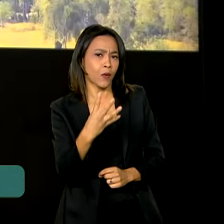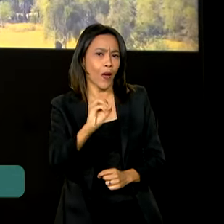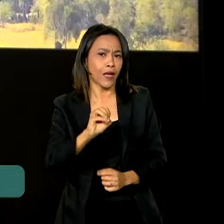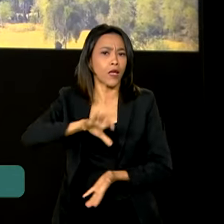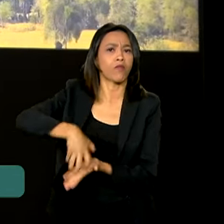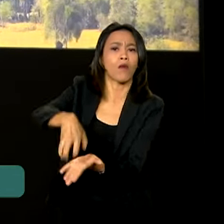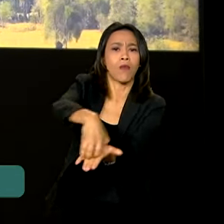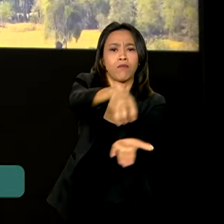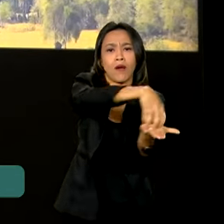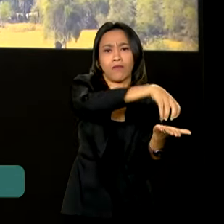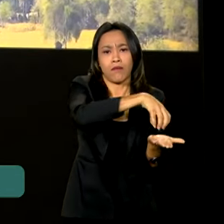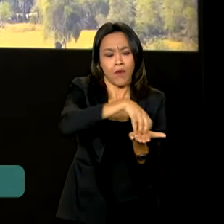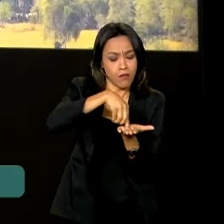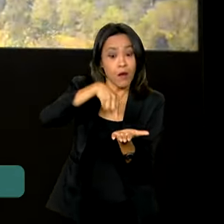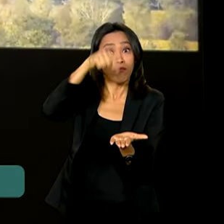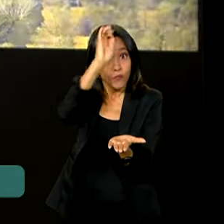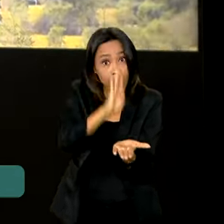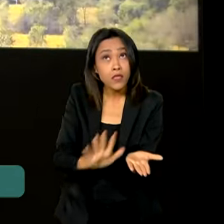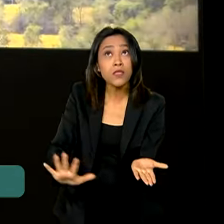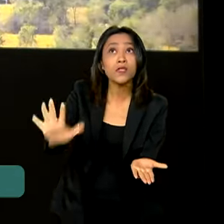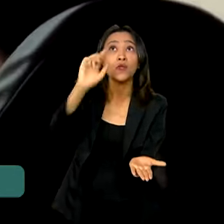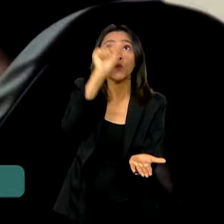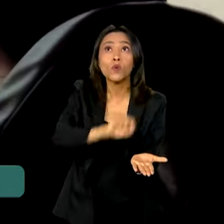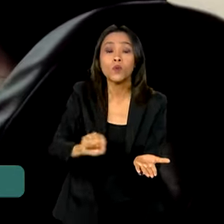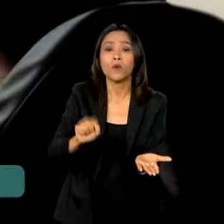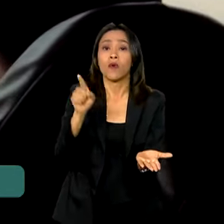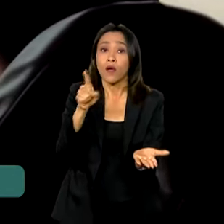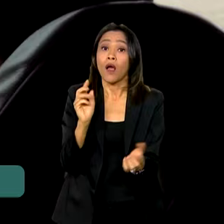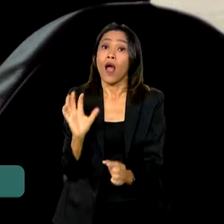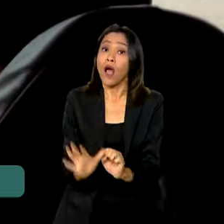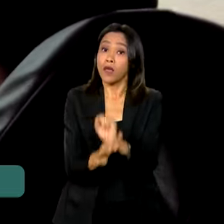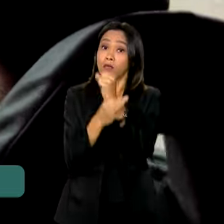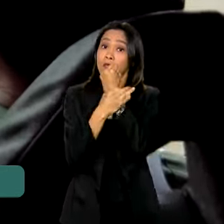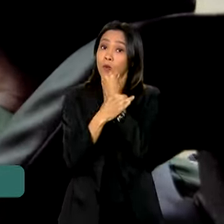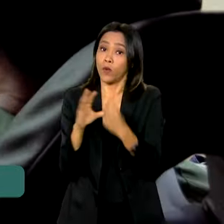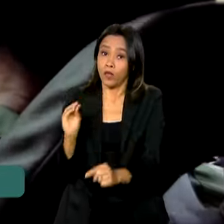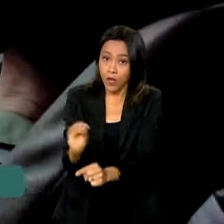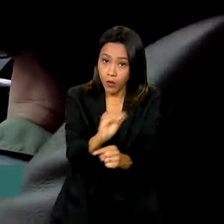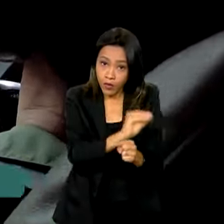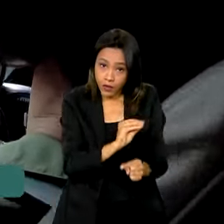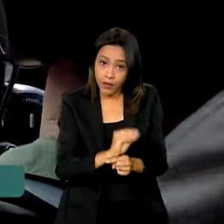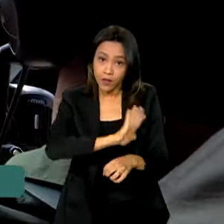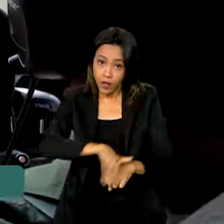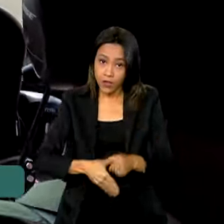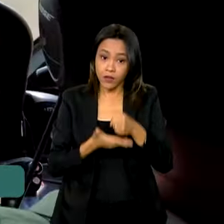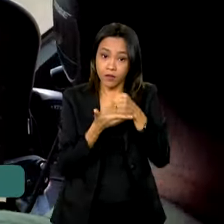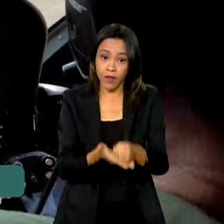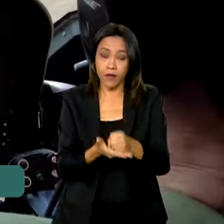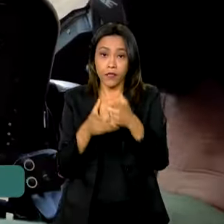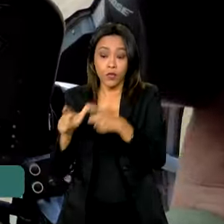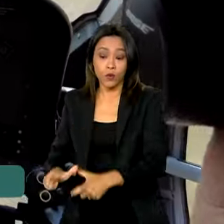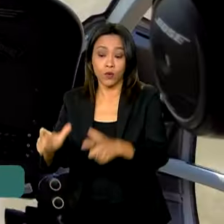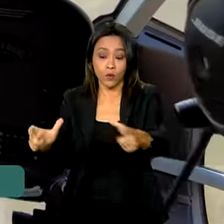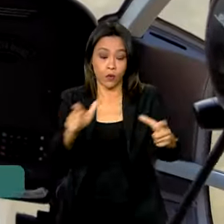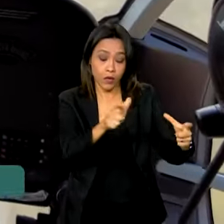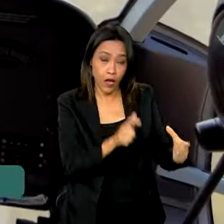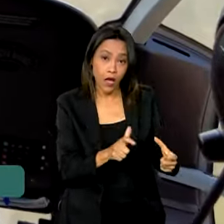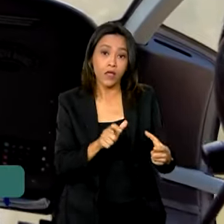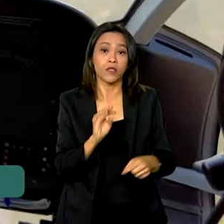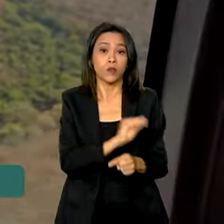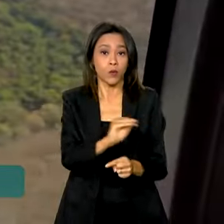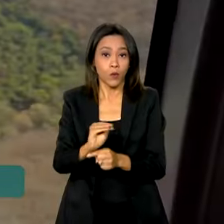espalhadas em todo o país, garantindo a proteção e o desenvolvimento sustentável dessas áreas. Durante a